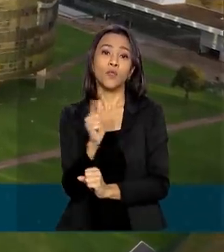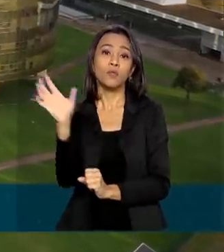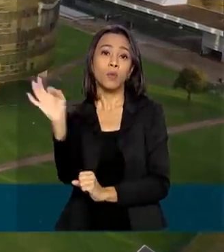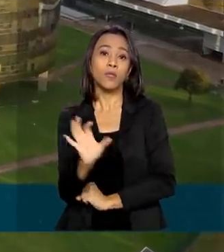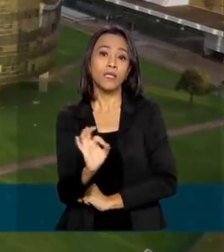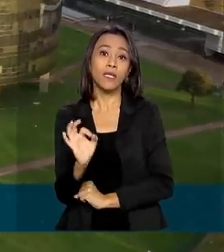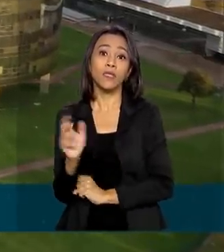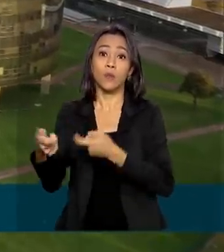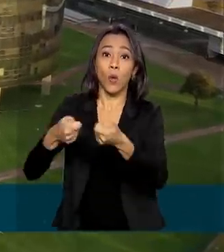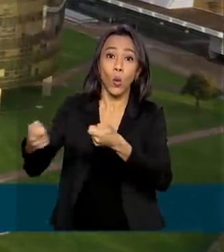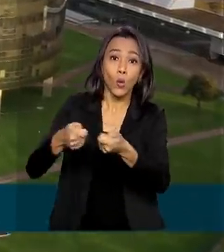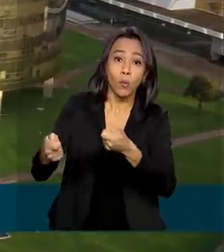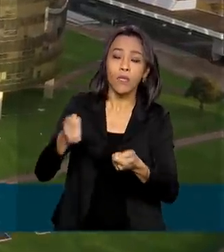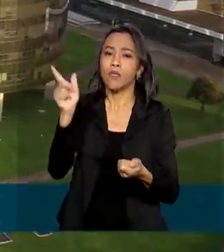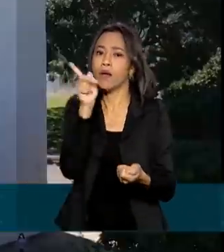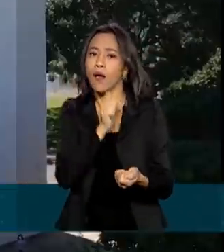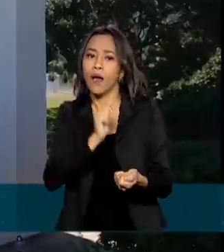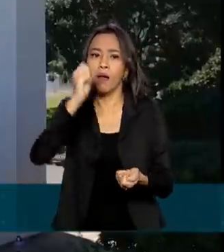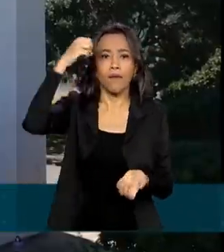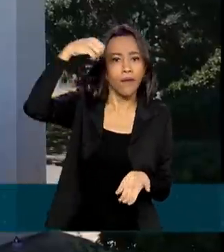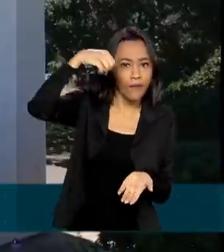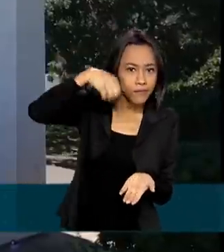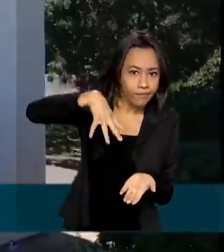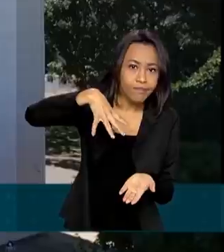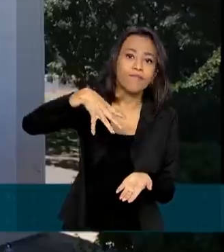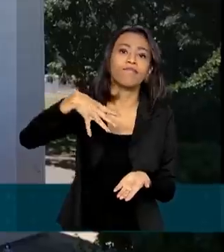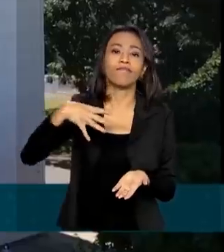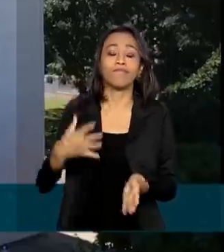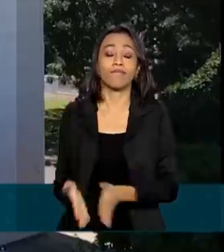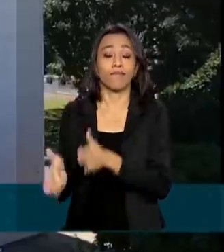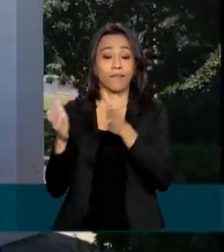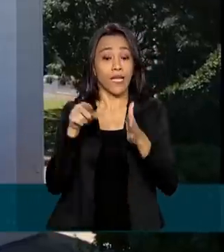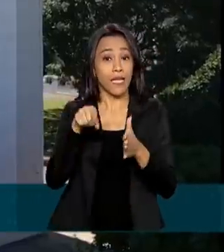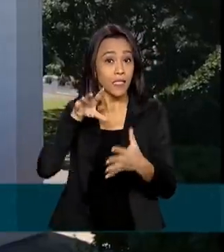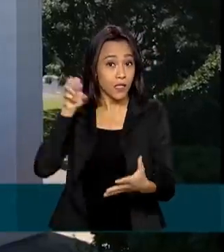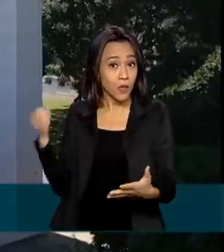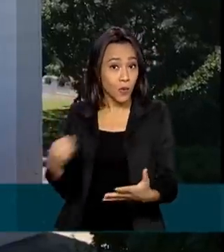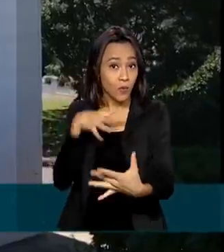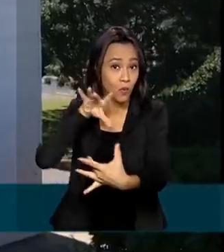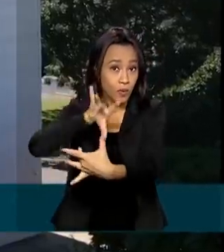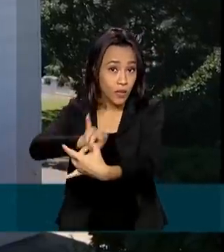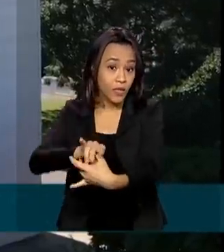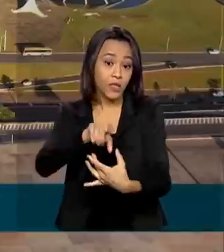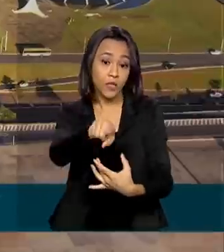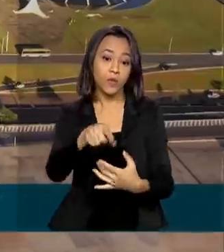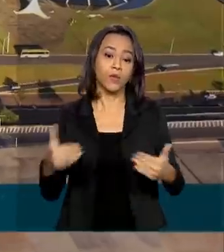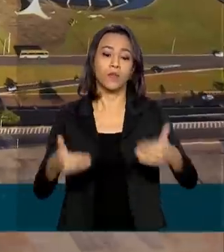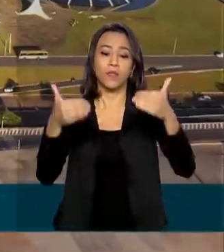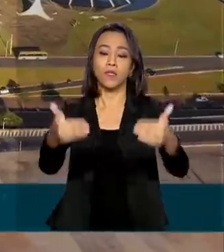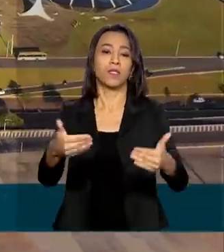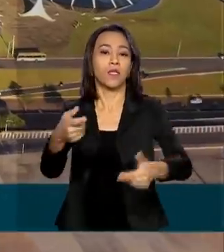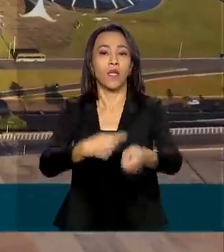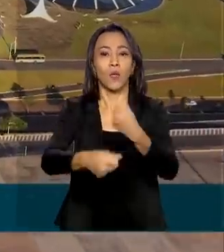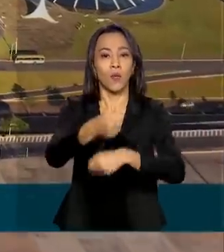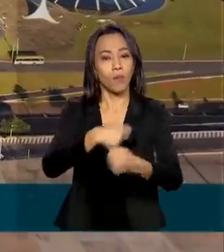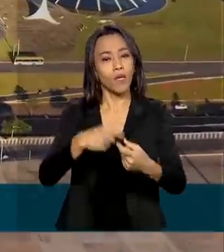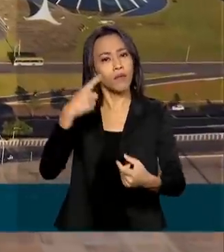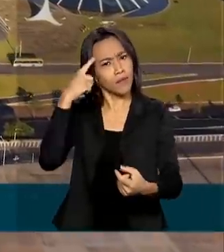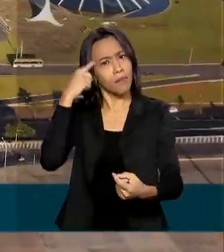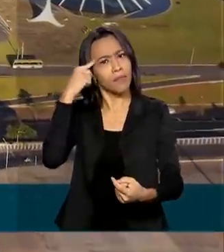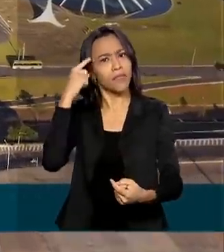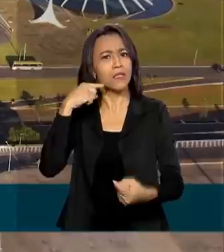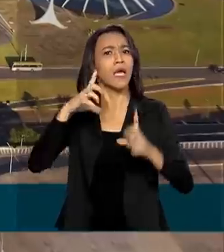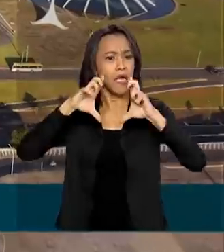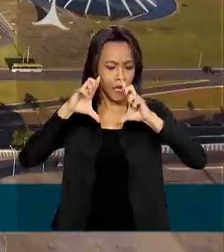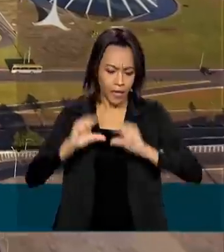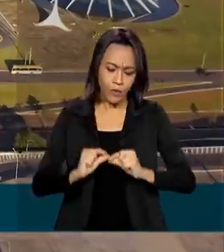gastos como água e energia. Diante dessa nova realidade, o Ministério da Economia pretende agora reduzir os